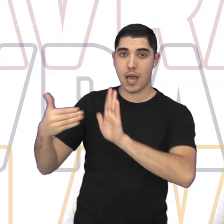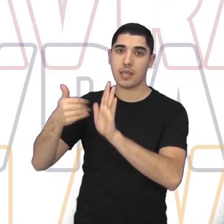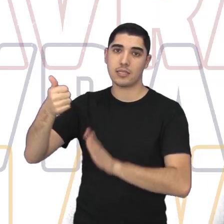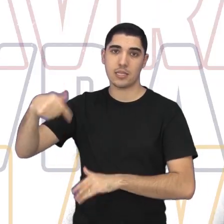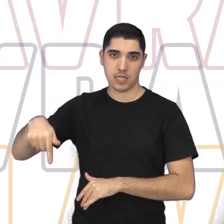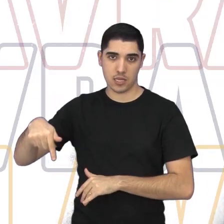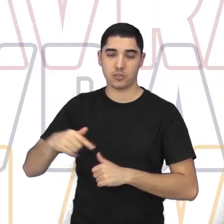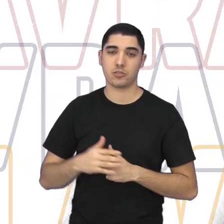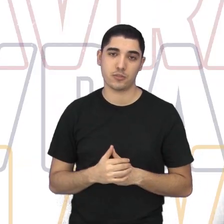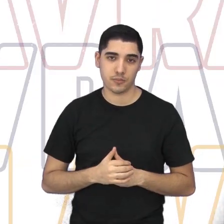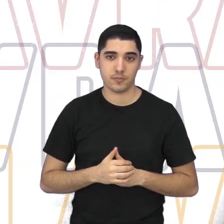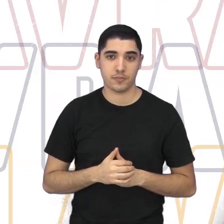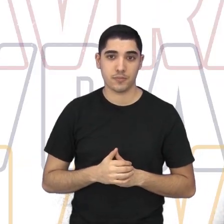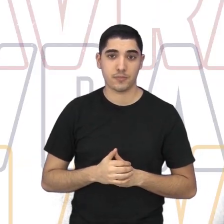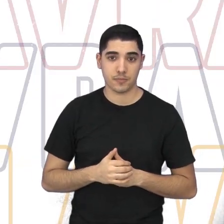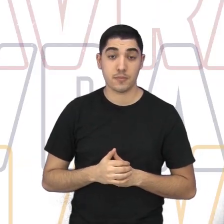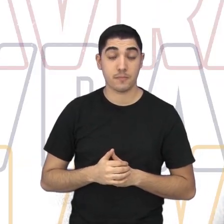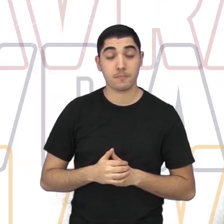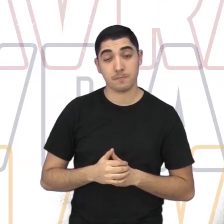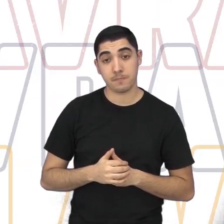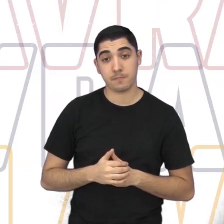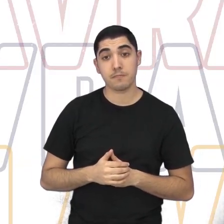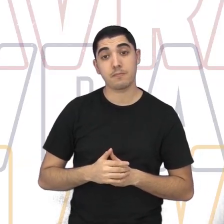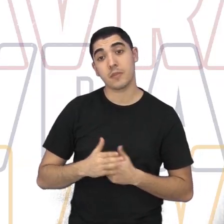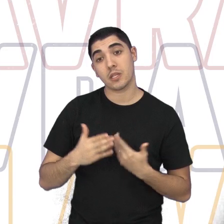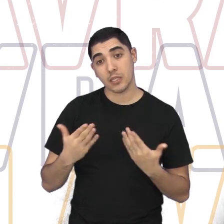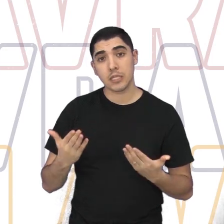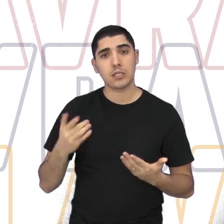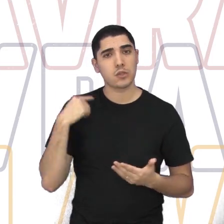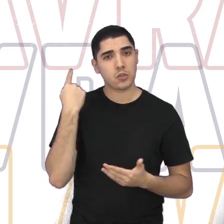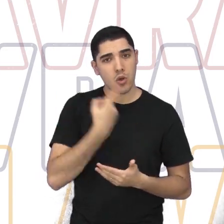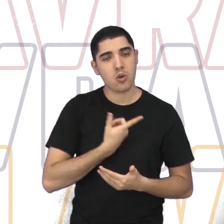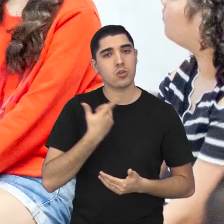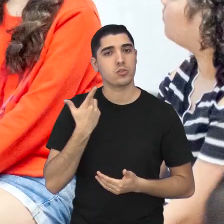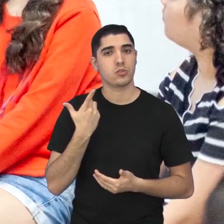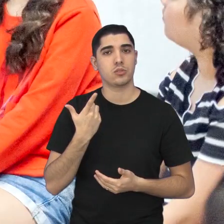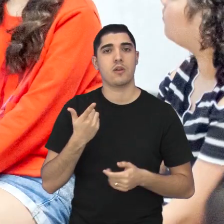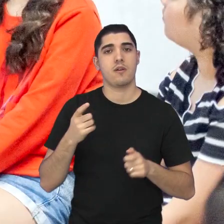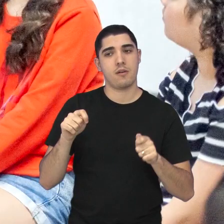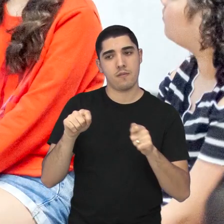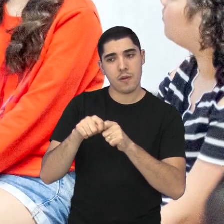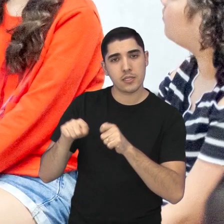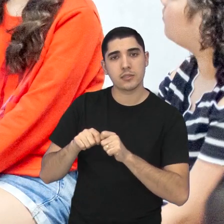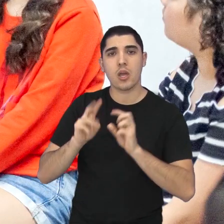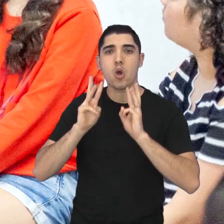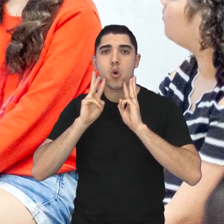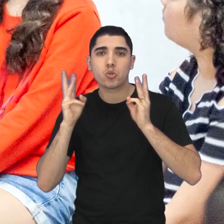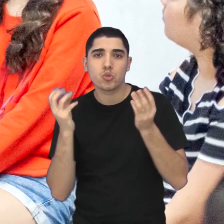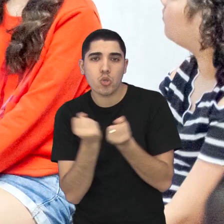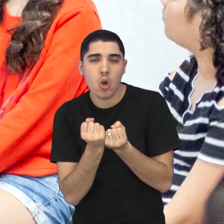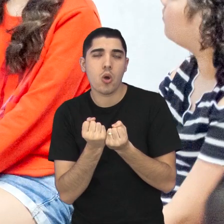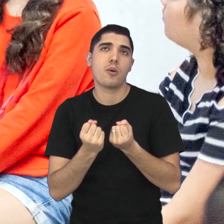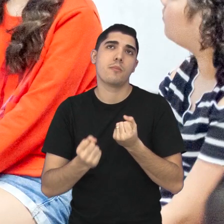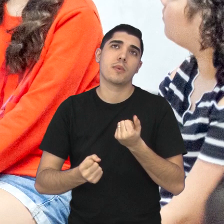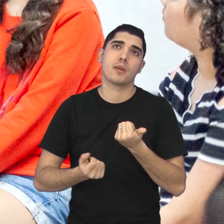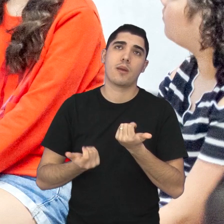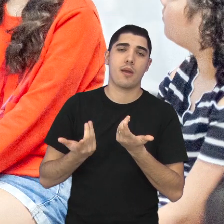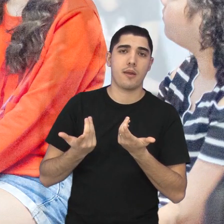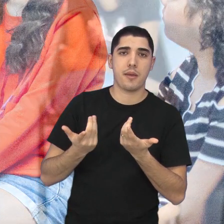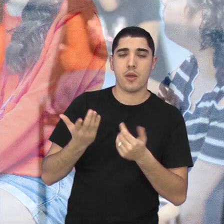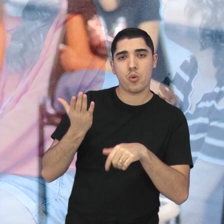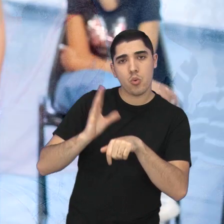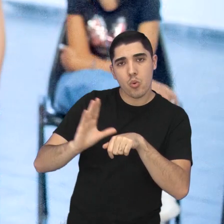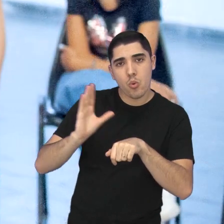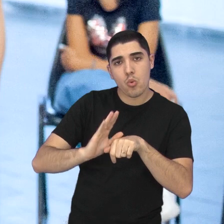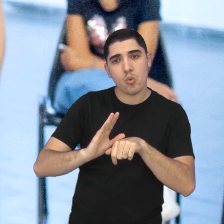17 anos. E a gente também promove alguns workshops, né? Que a gente